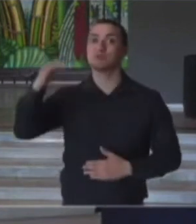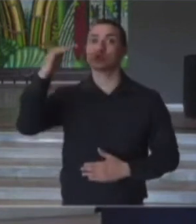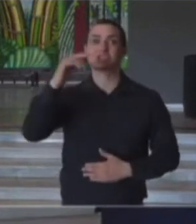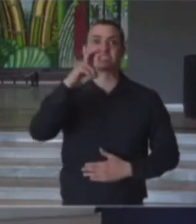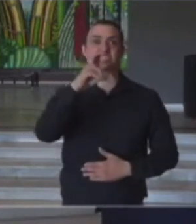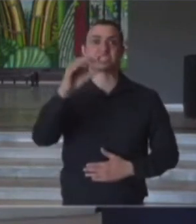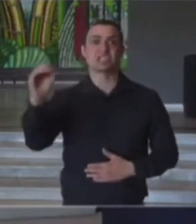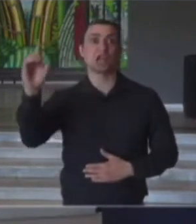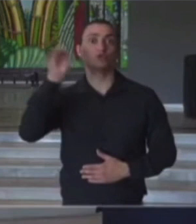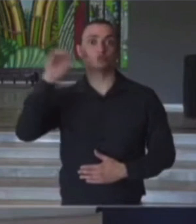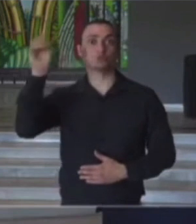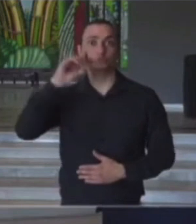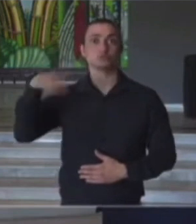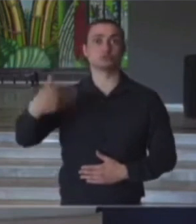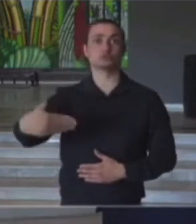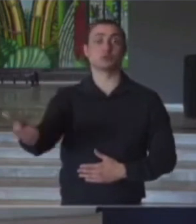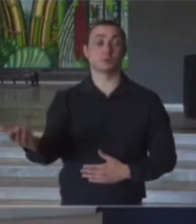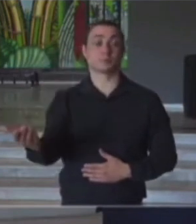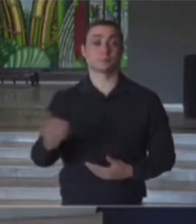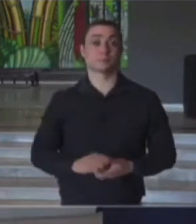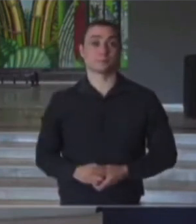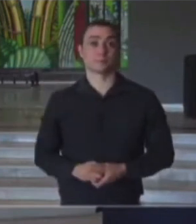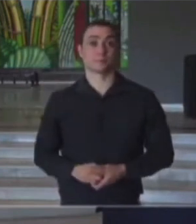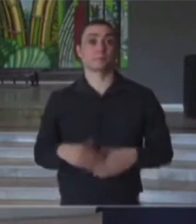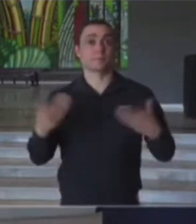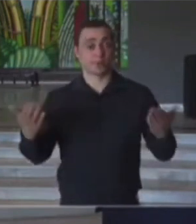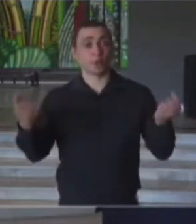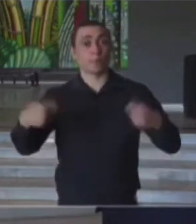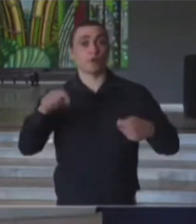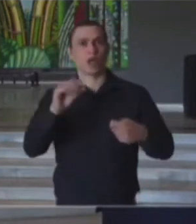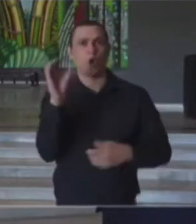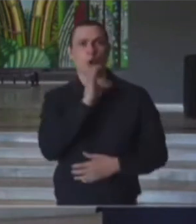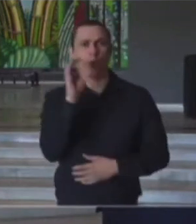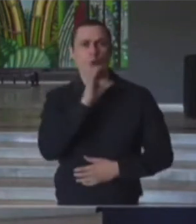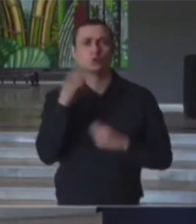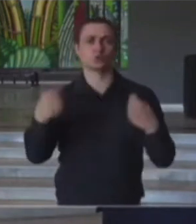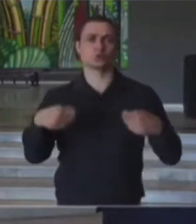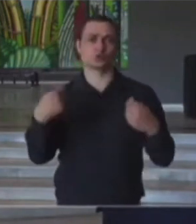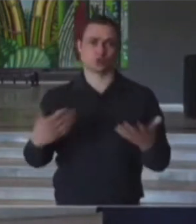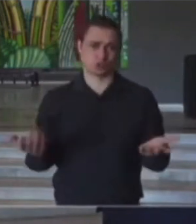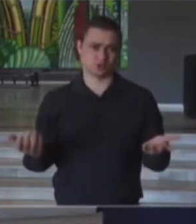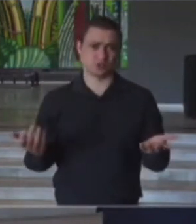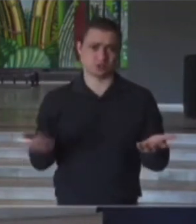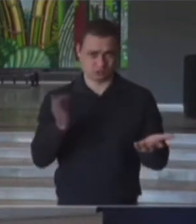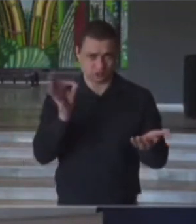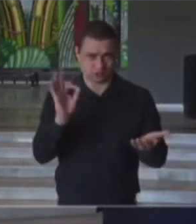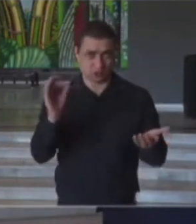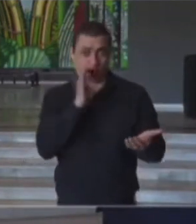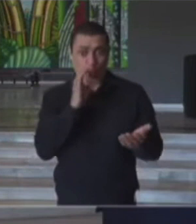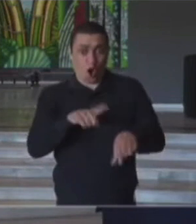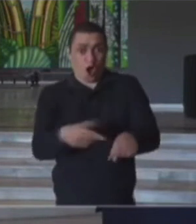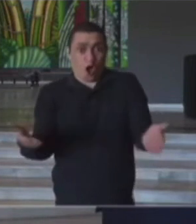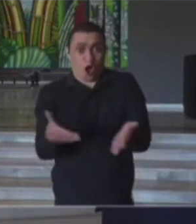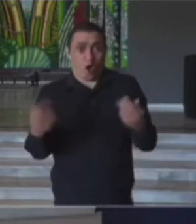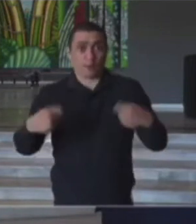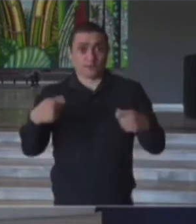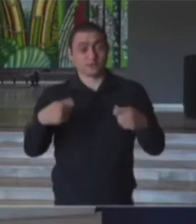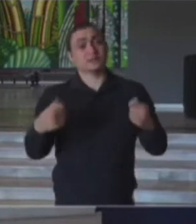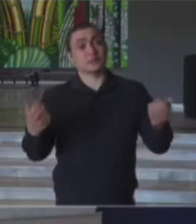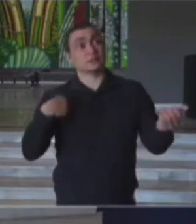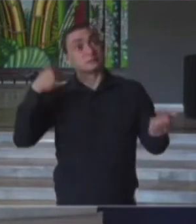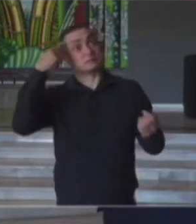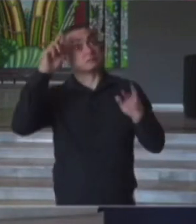no Brasil todo dia. Então, tem aqui a necessidade da urgência da situação, a urgência do momento. E nós